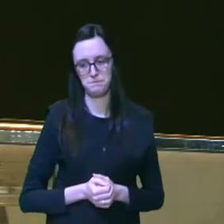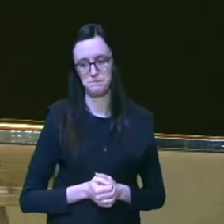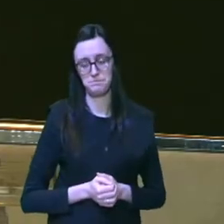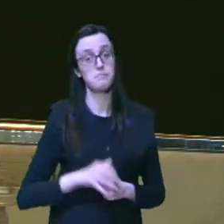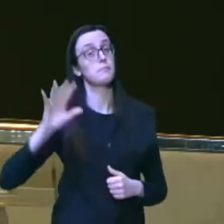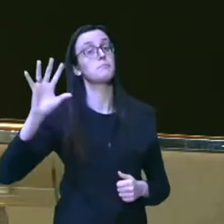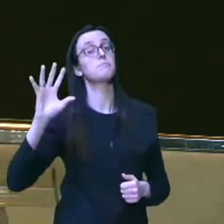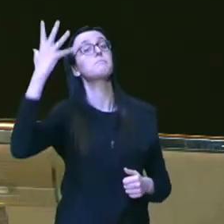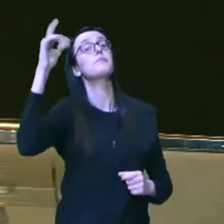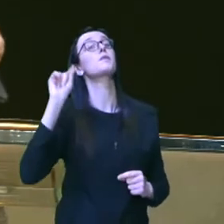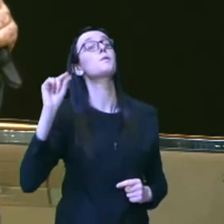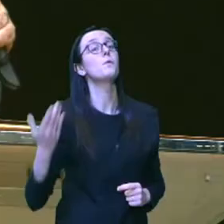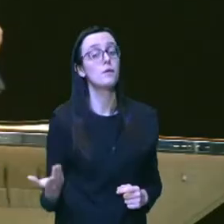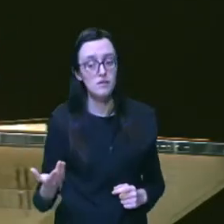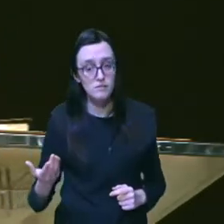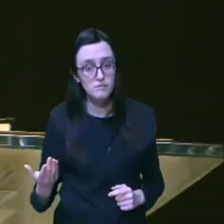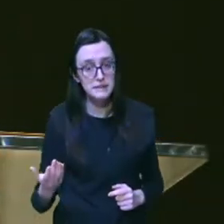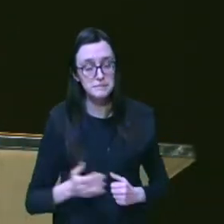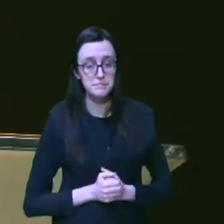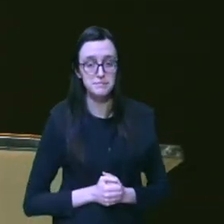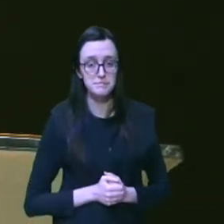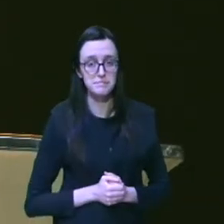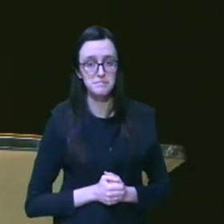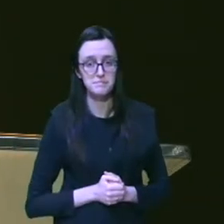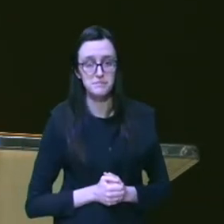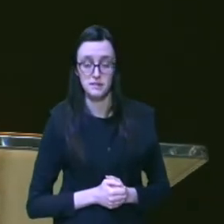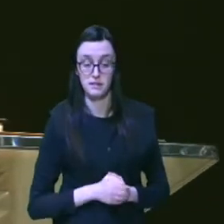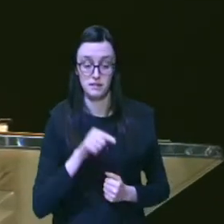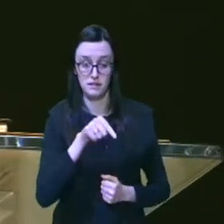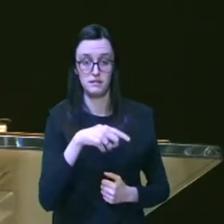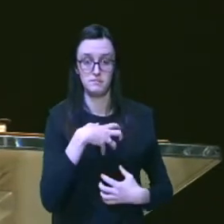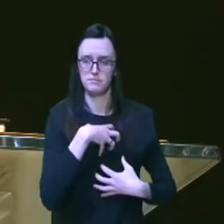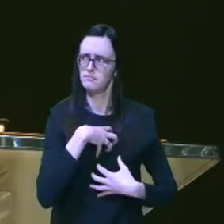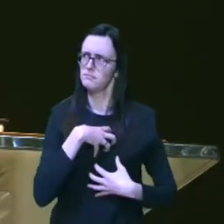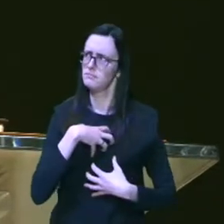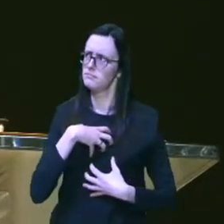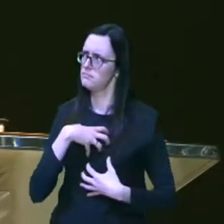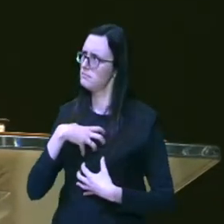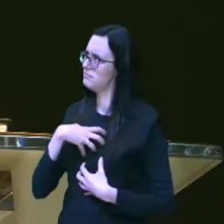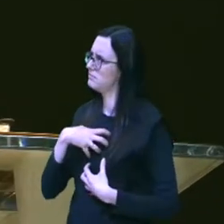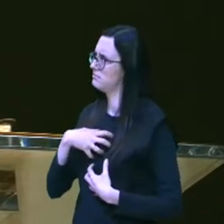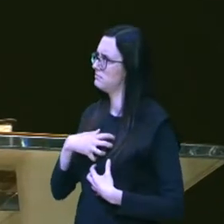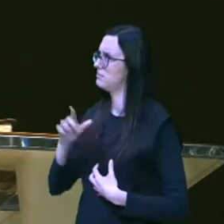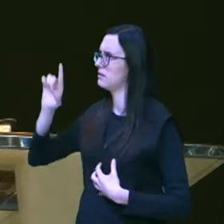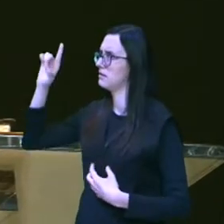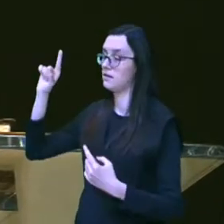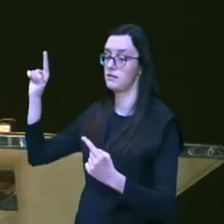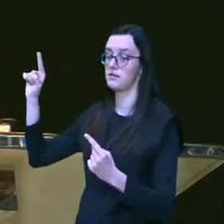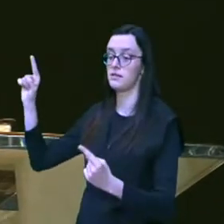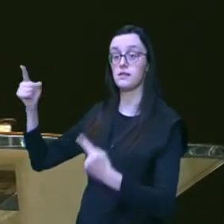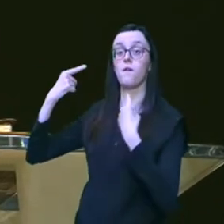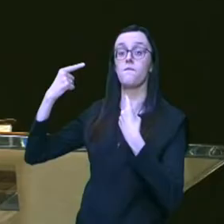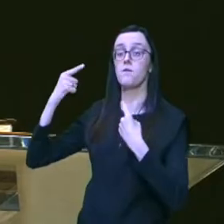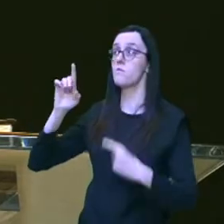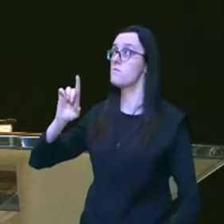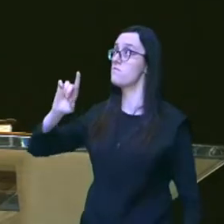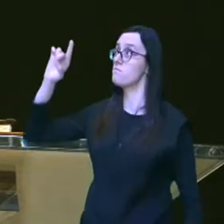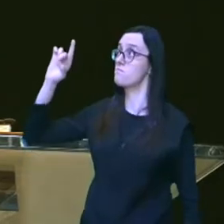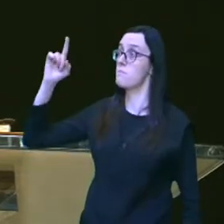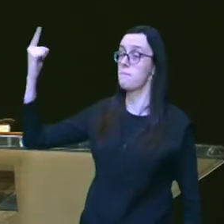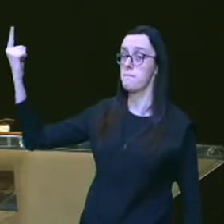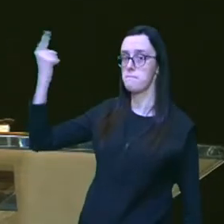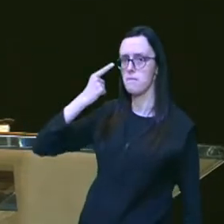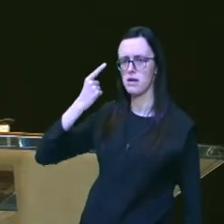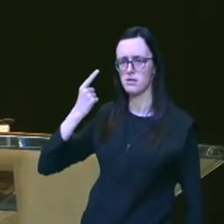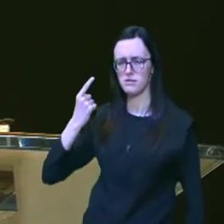de repente vem esse desafio de Deus vem essa ordem de Deus e aí a gente para para